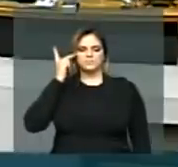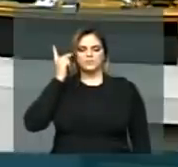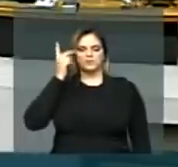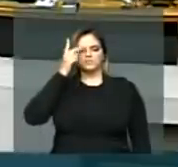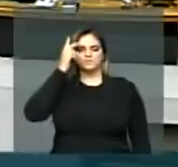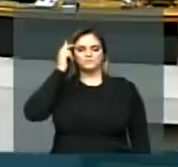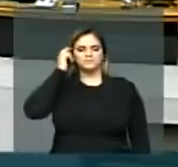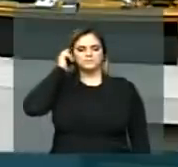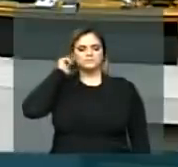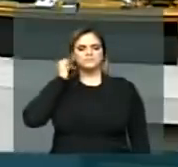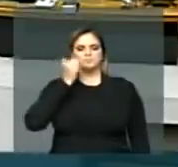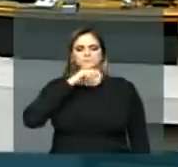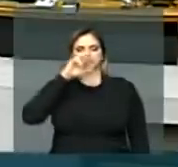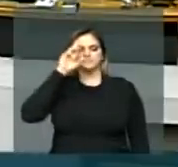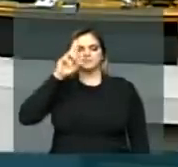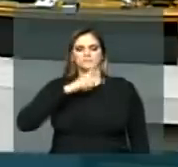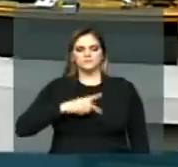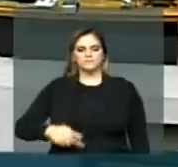Senhor Presidente,